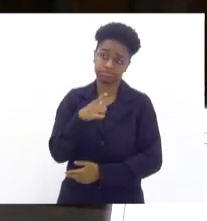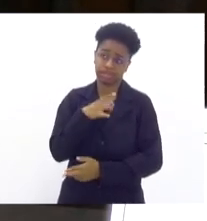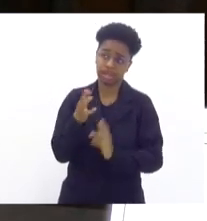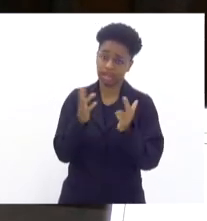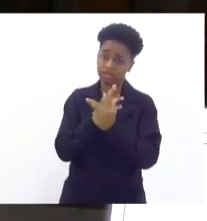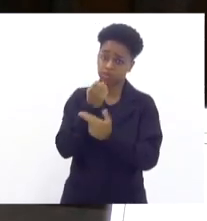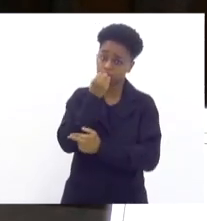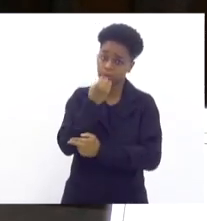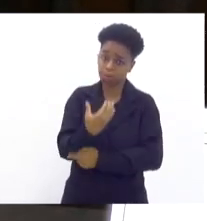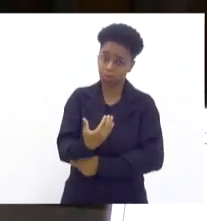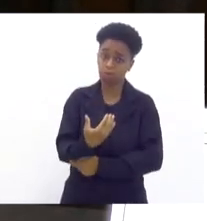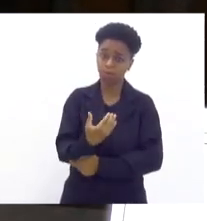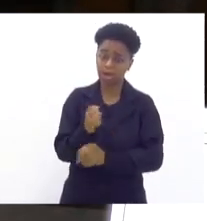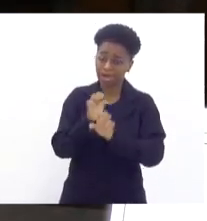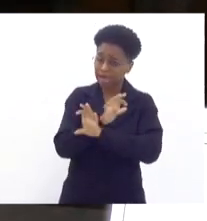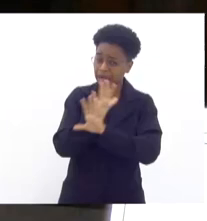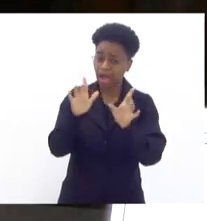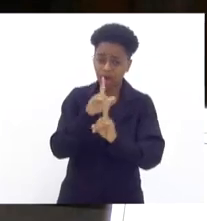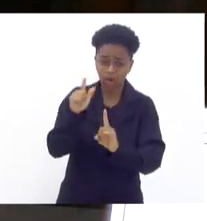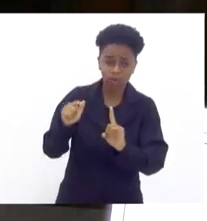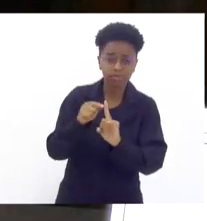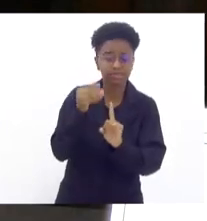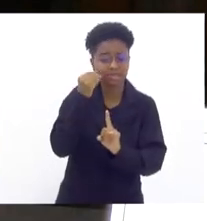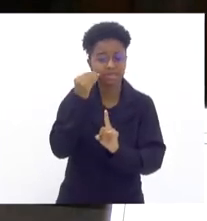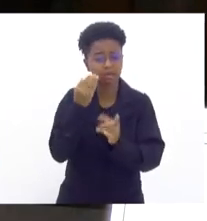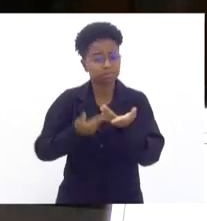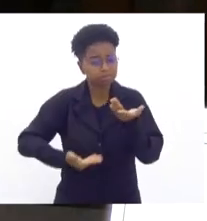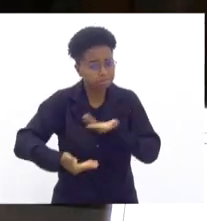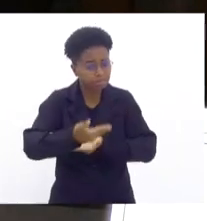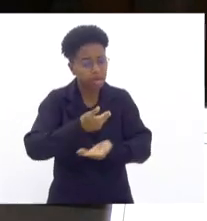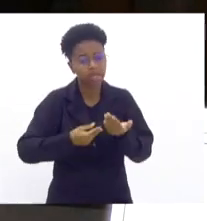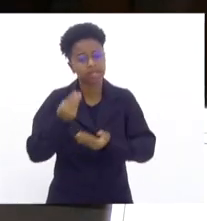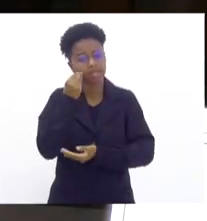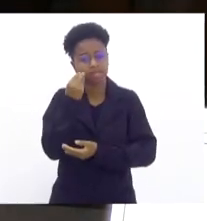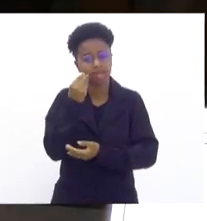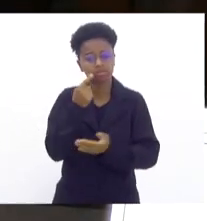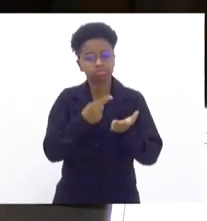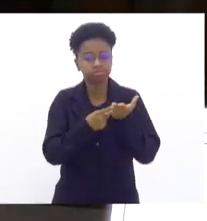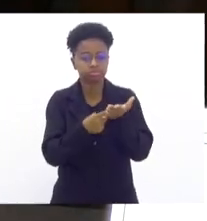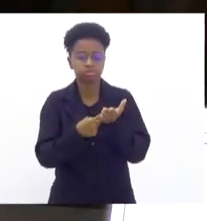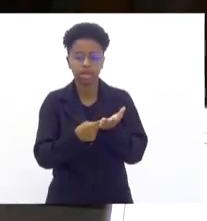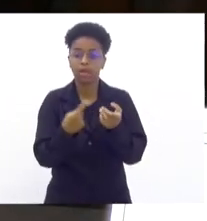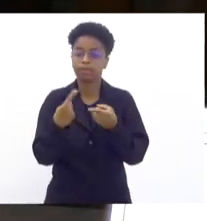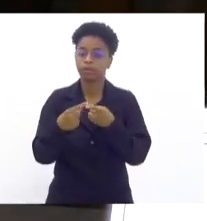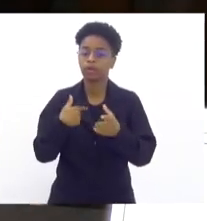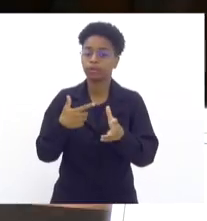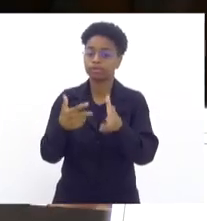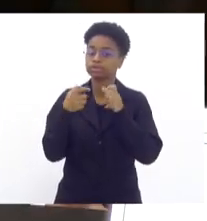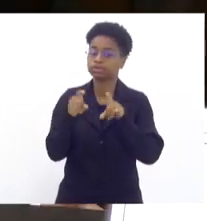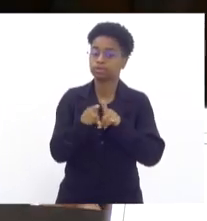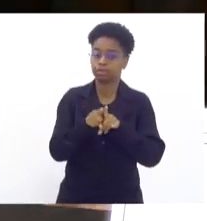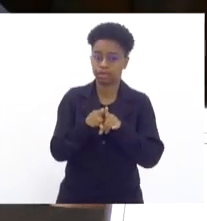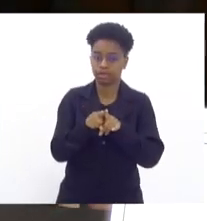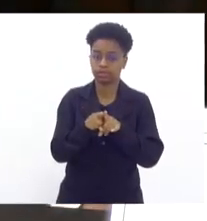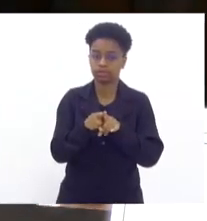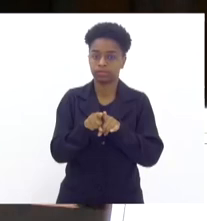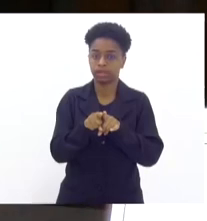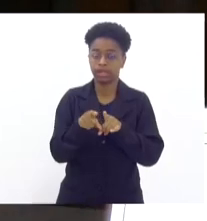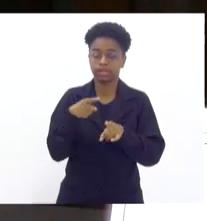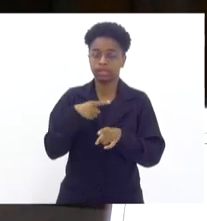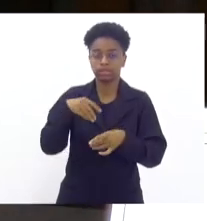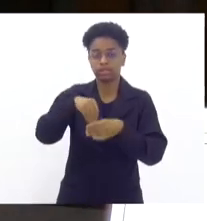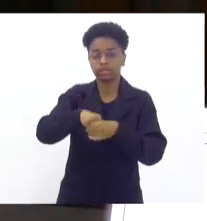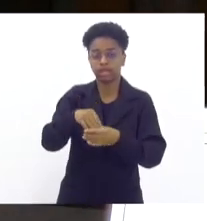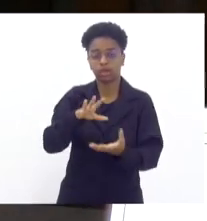forma, claro, objetiva, tentando construir, tentando chegar a lugar comum, porque eu vejo também que, por outro lado, ficam na ponta, nos quartéis,